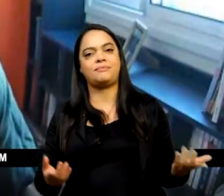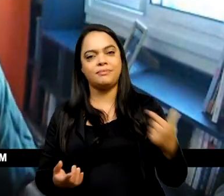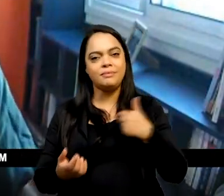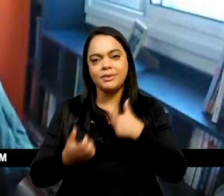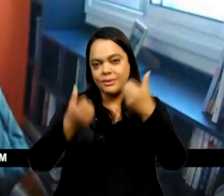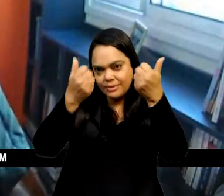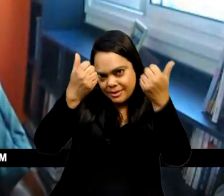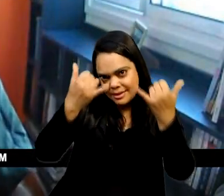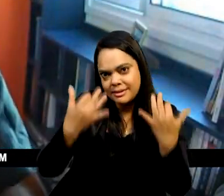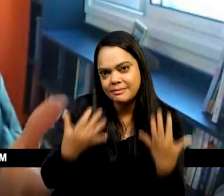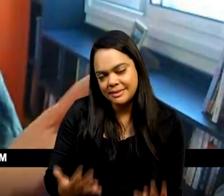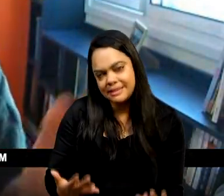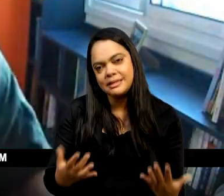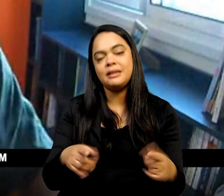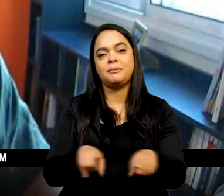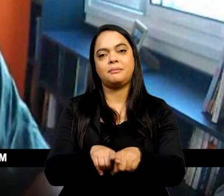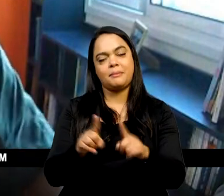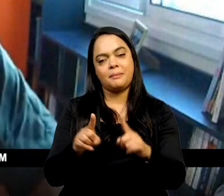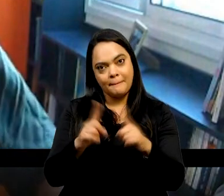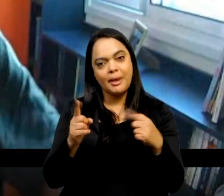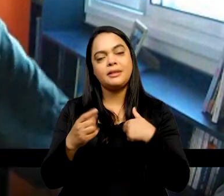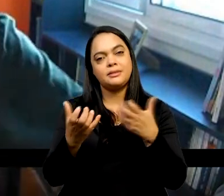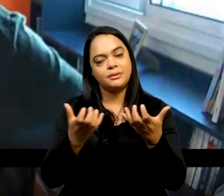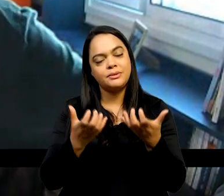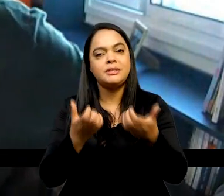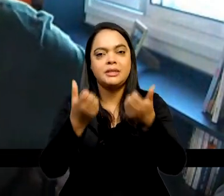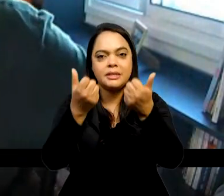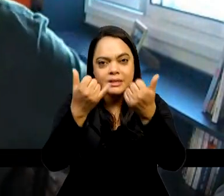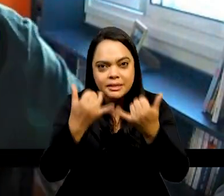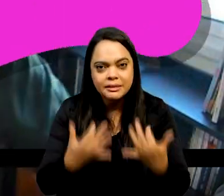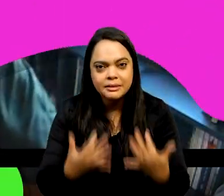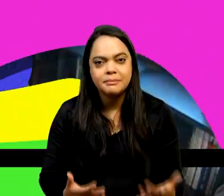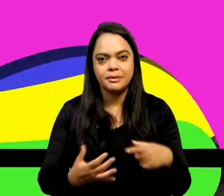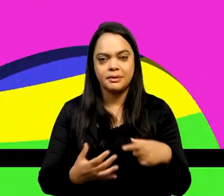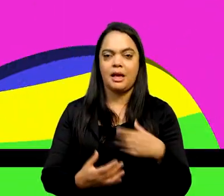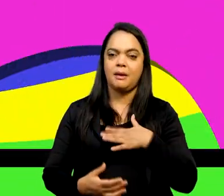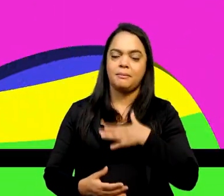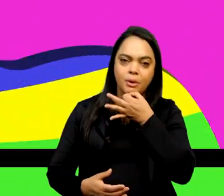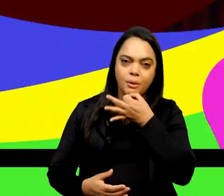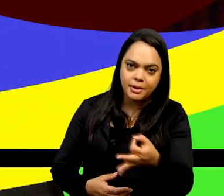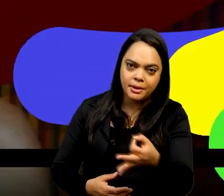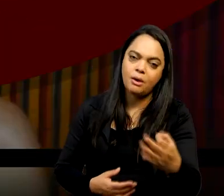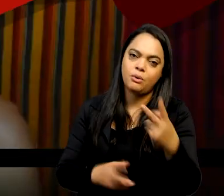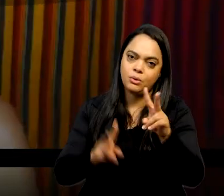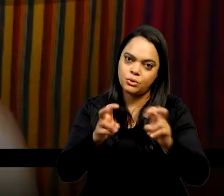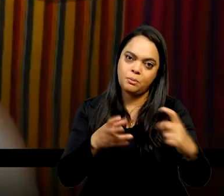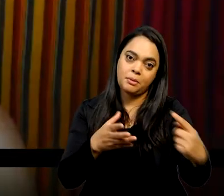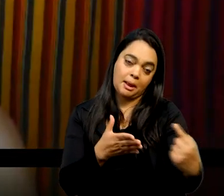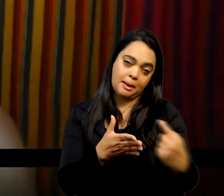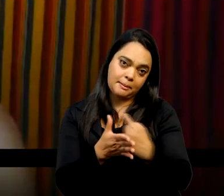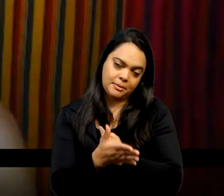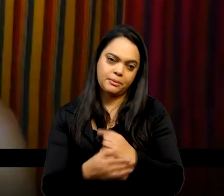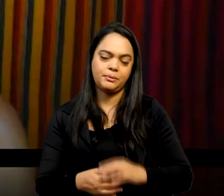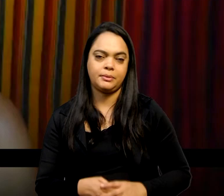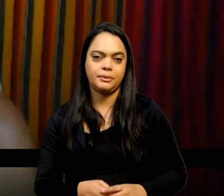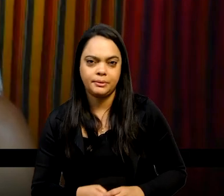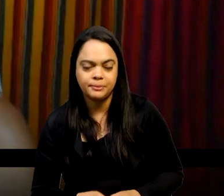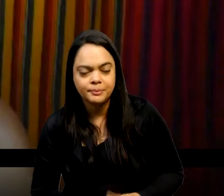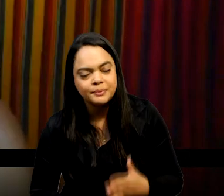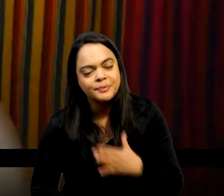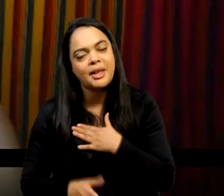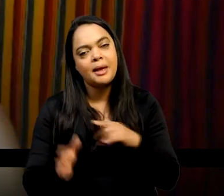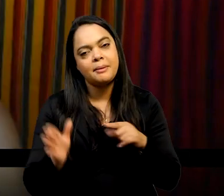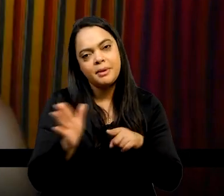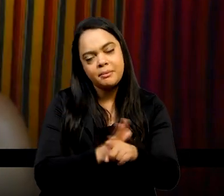eu gostaria de deixar essas posições registradas a partir também dessa pergunta que você me colocou. A minha questão dialoga um pouco nessa